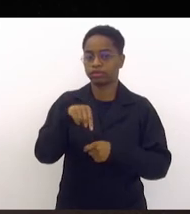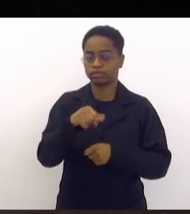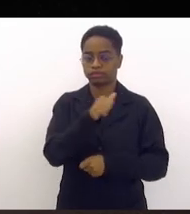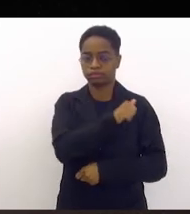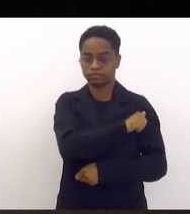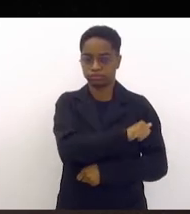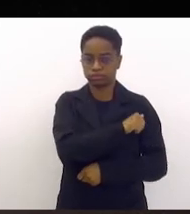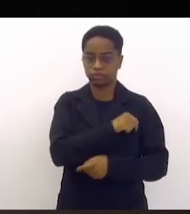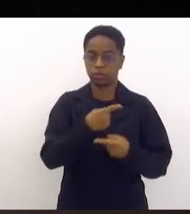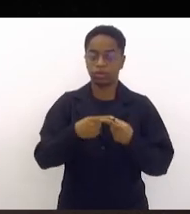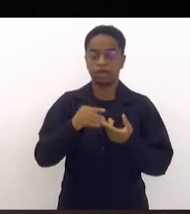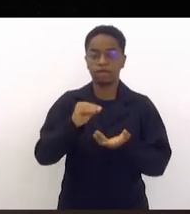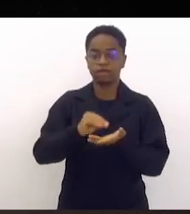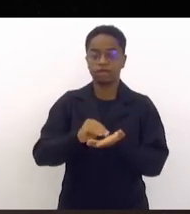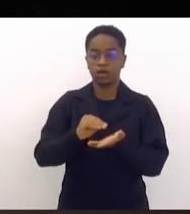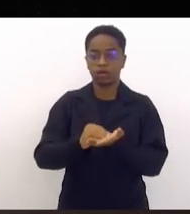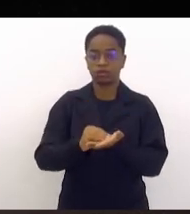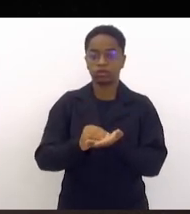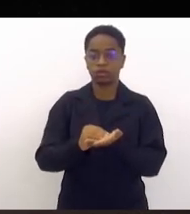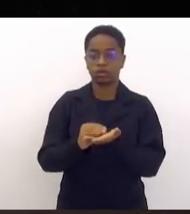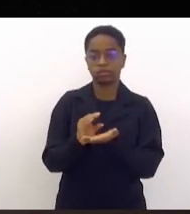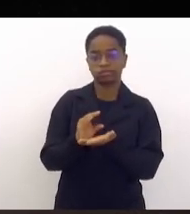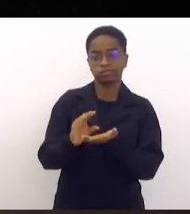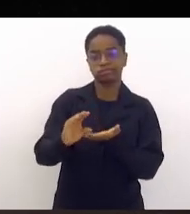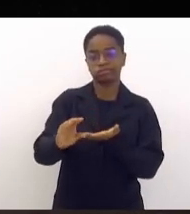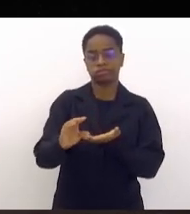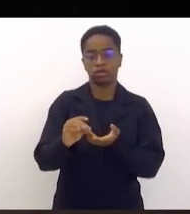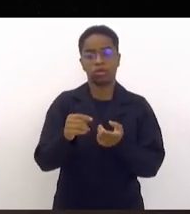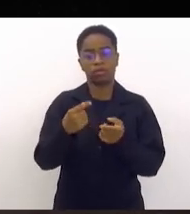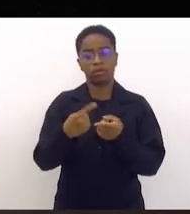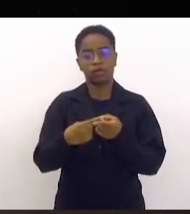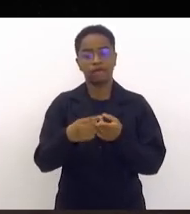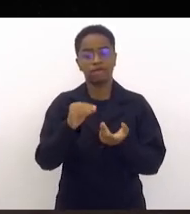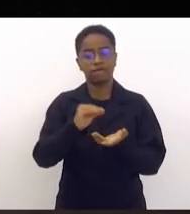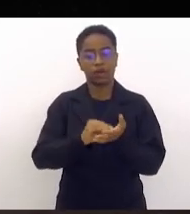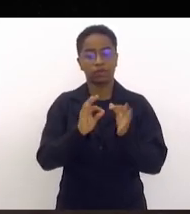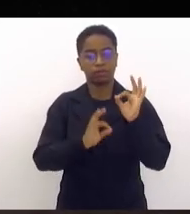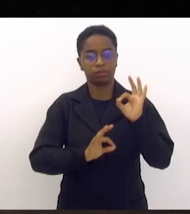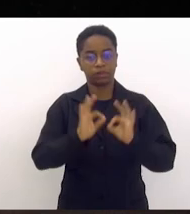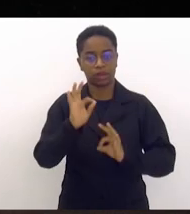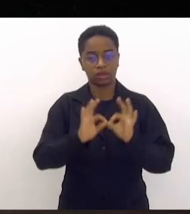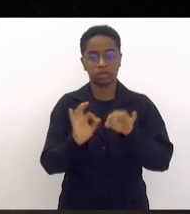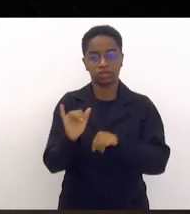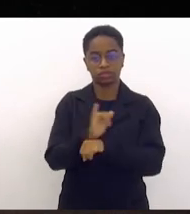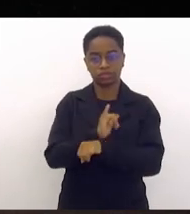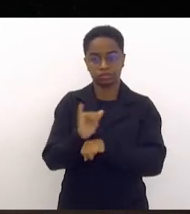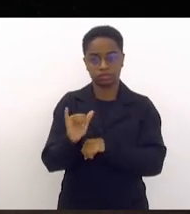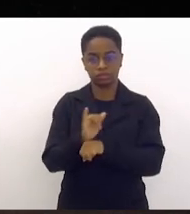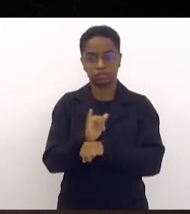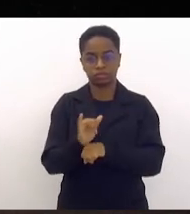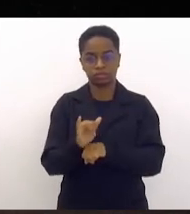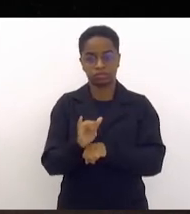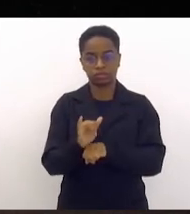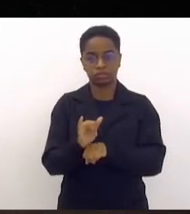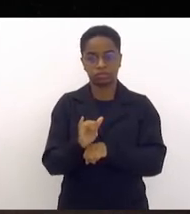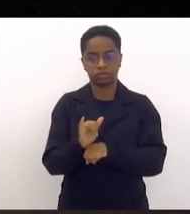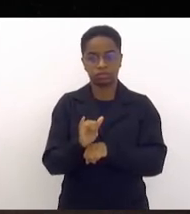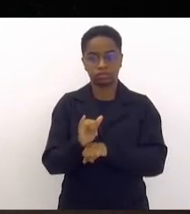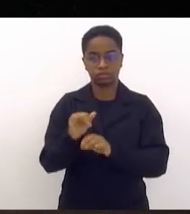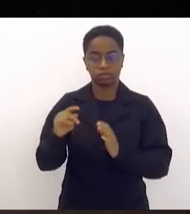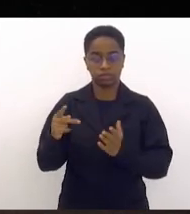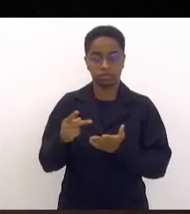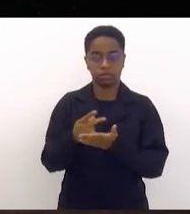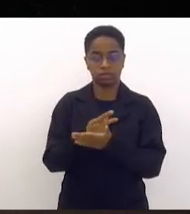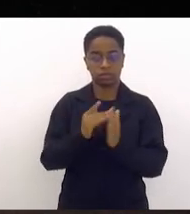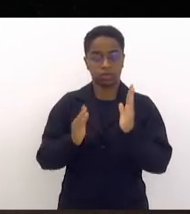A falta de recursos, fruto da falta de planejamento estratégico que aconteceu nos